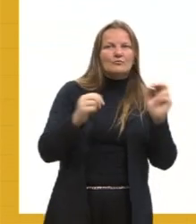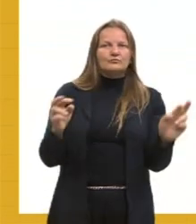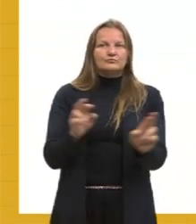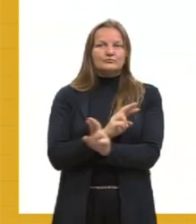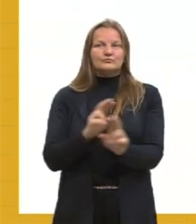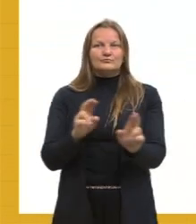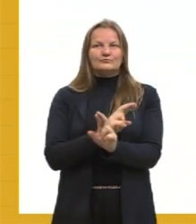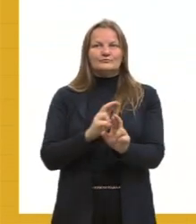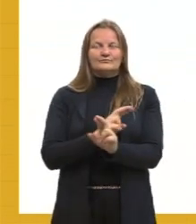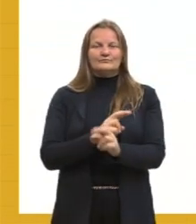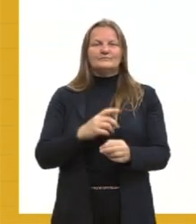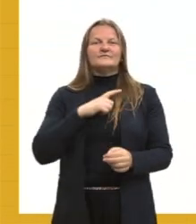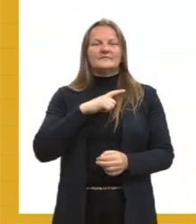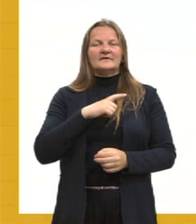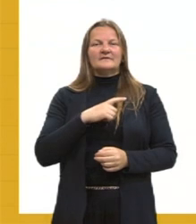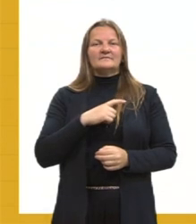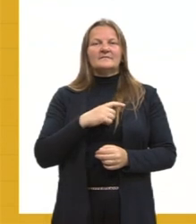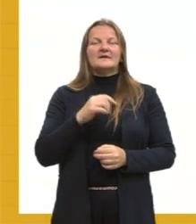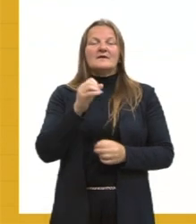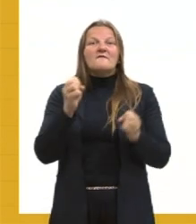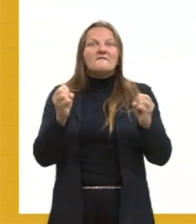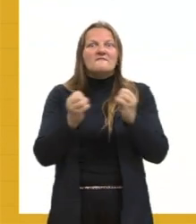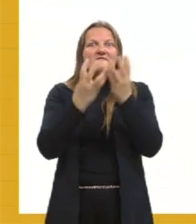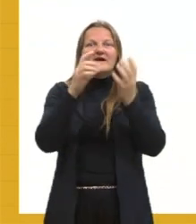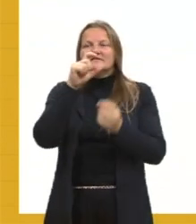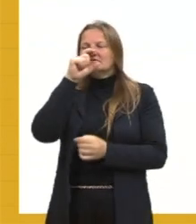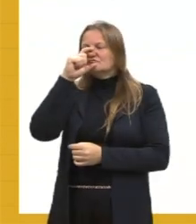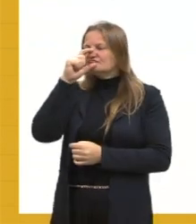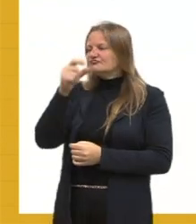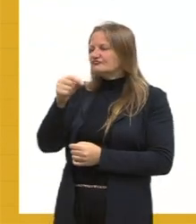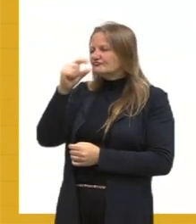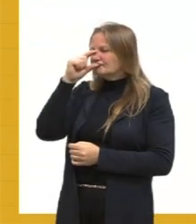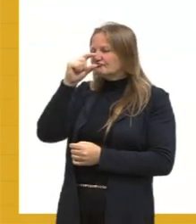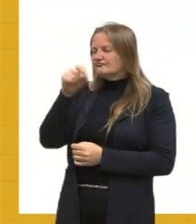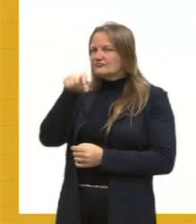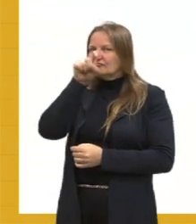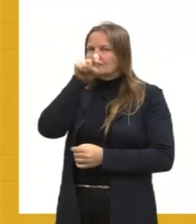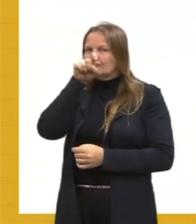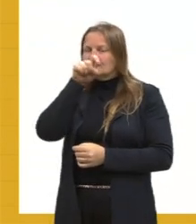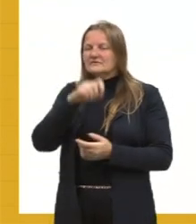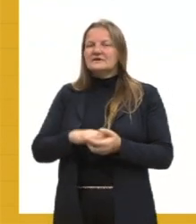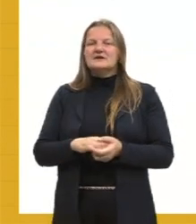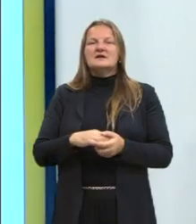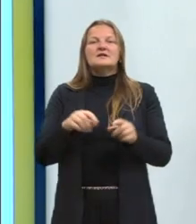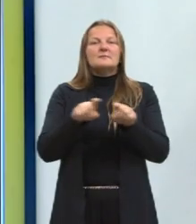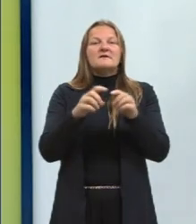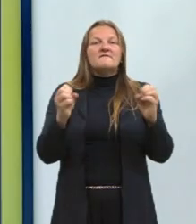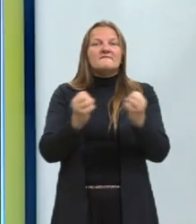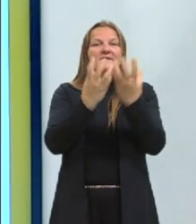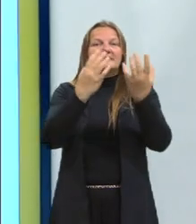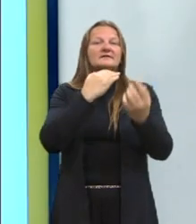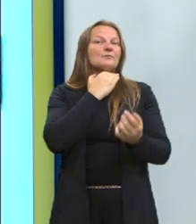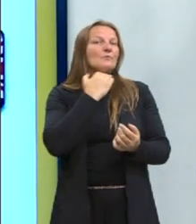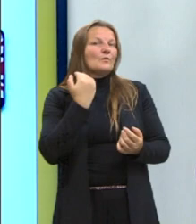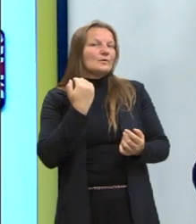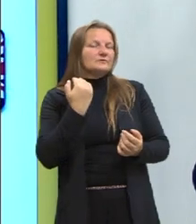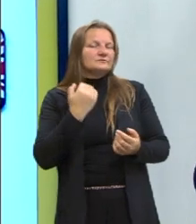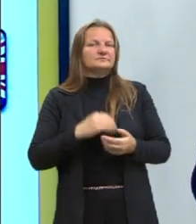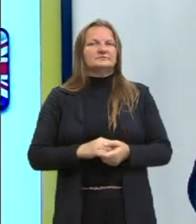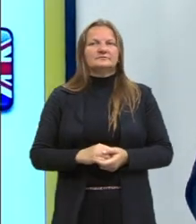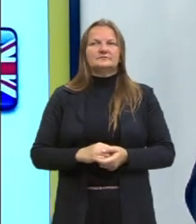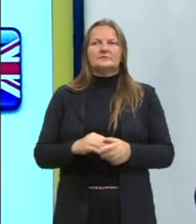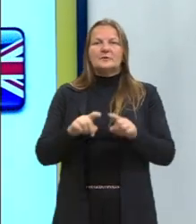entre o Halloween e o Dia dos Mortos no México. Não sei que dia você vai estar olhando essa aula,